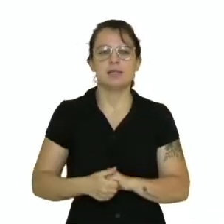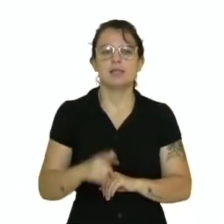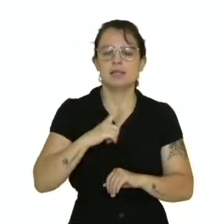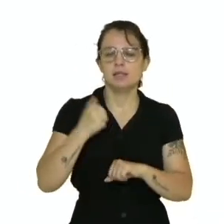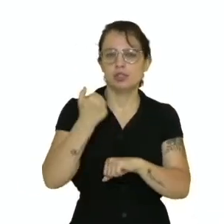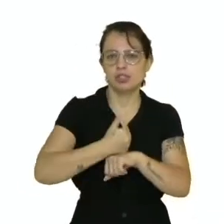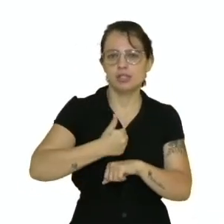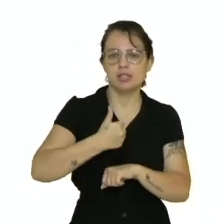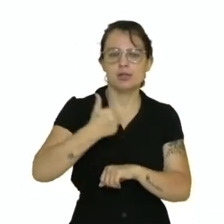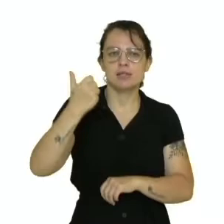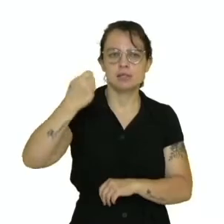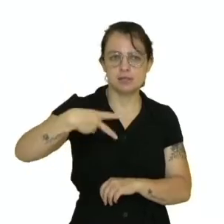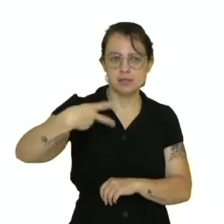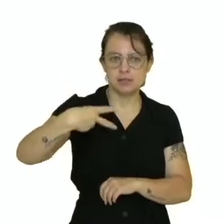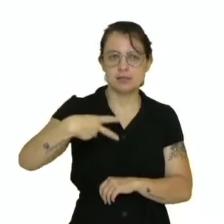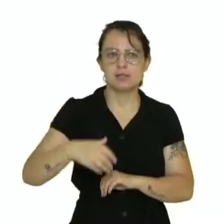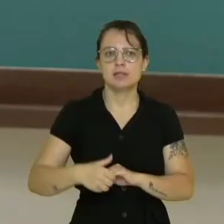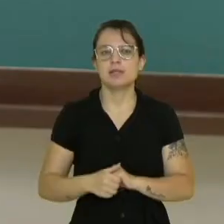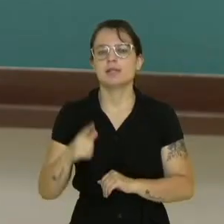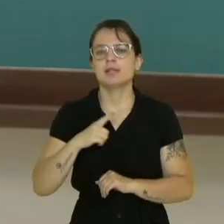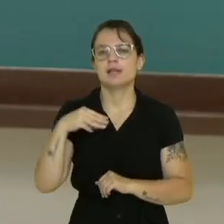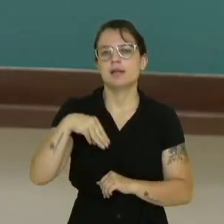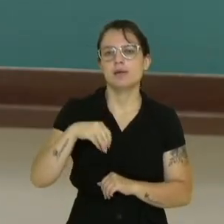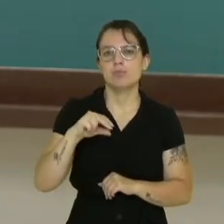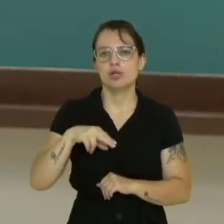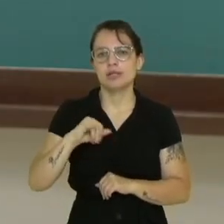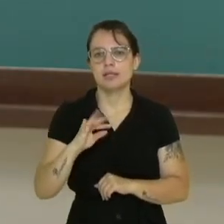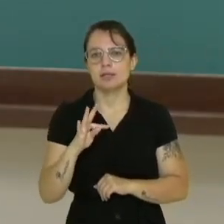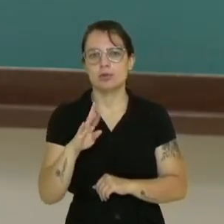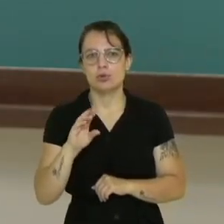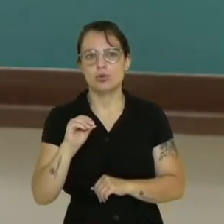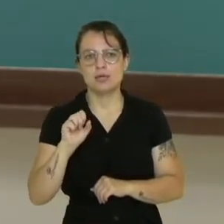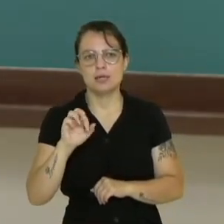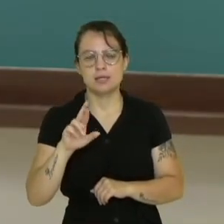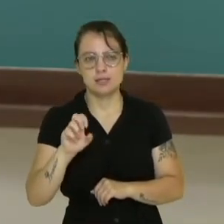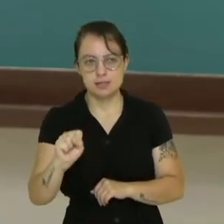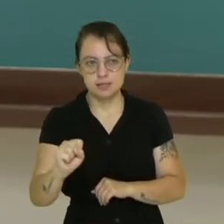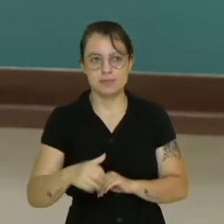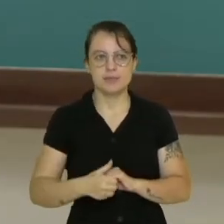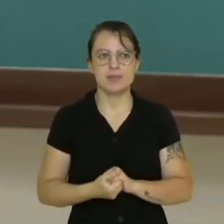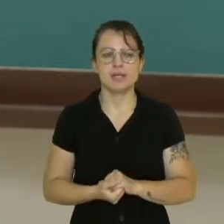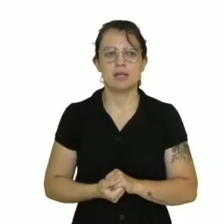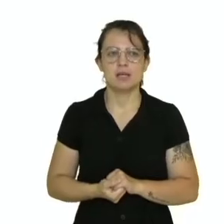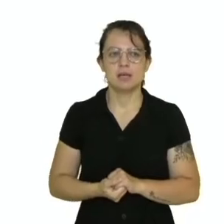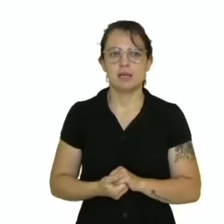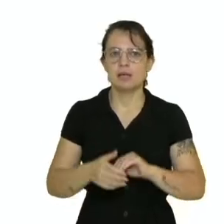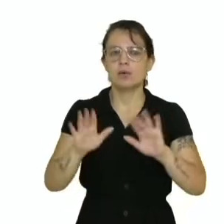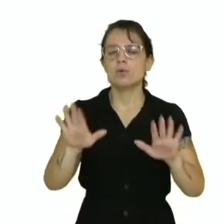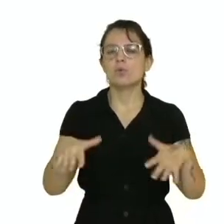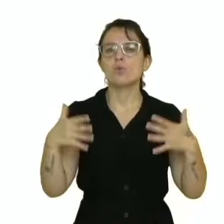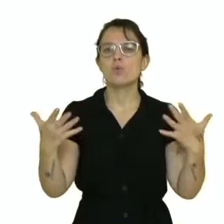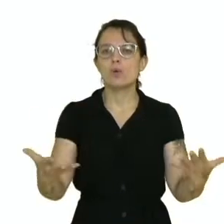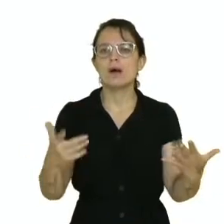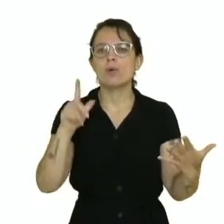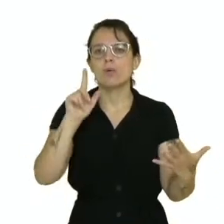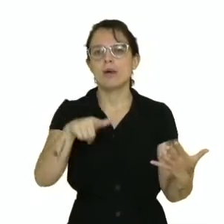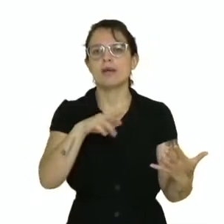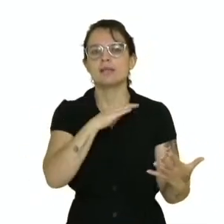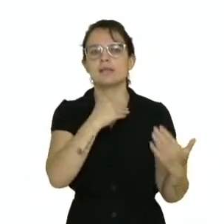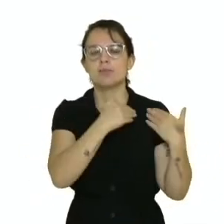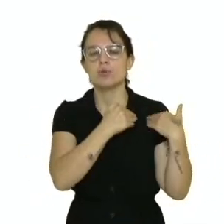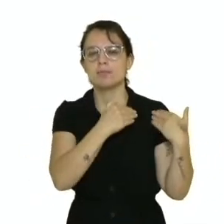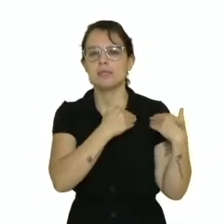nós temos o diretor auxiliar e os monitores. Qual é o papel agora da equipe